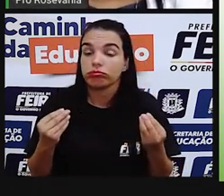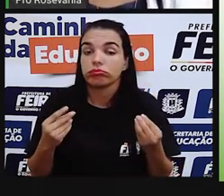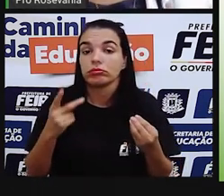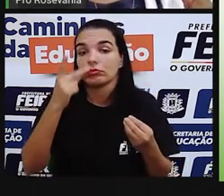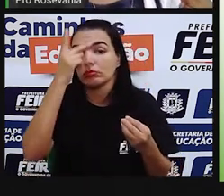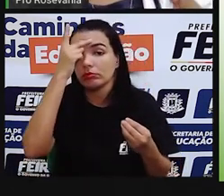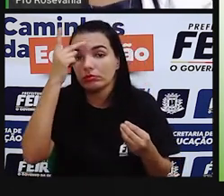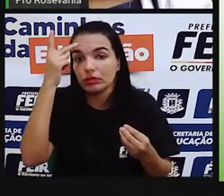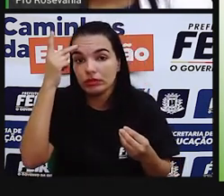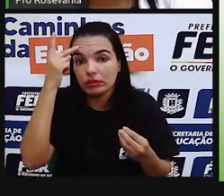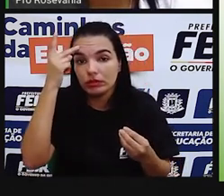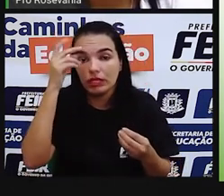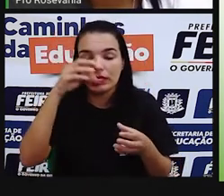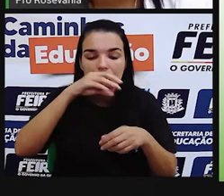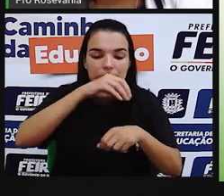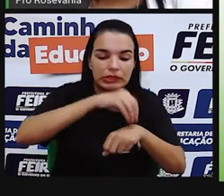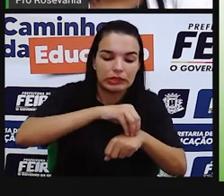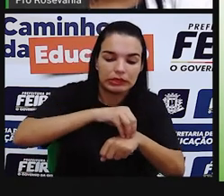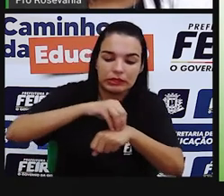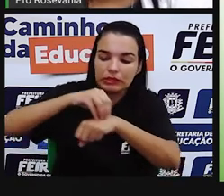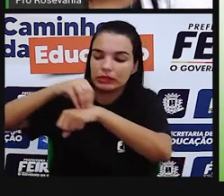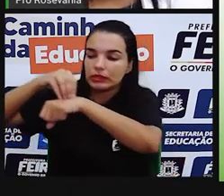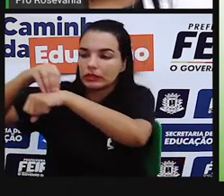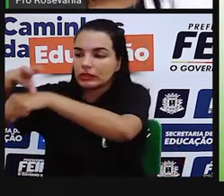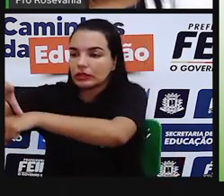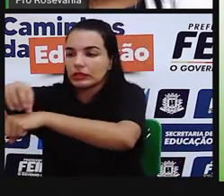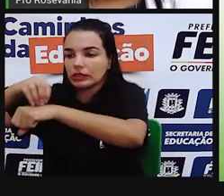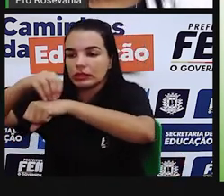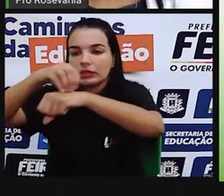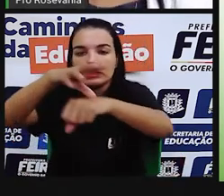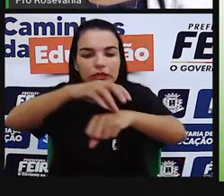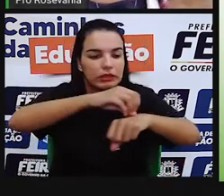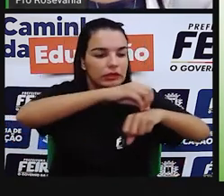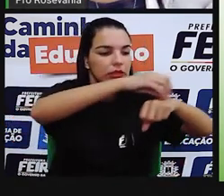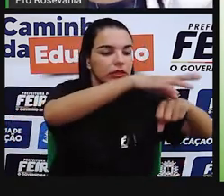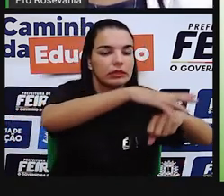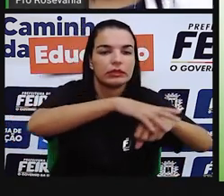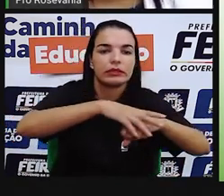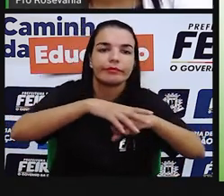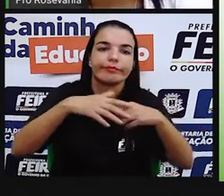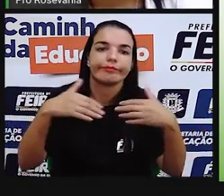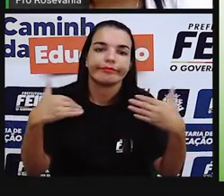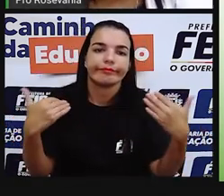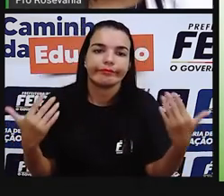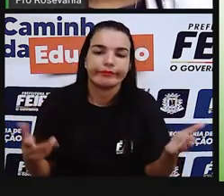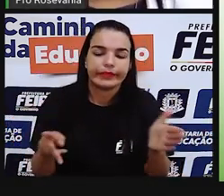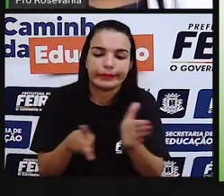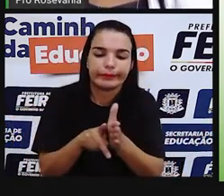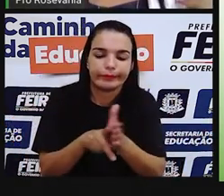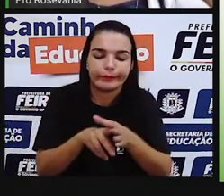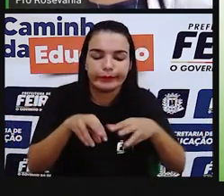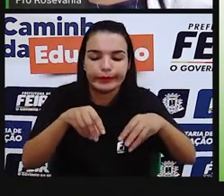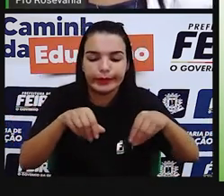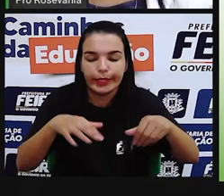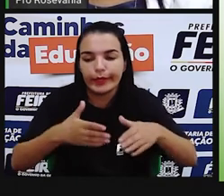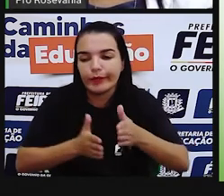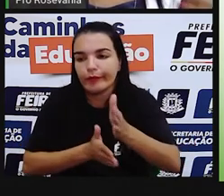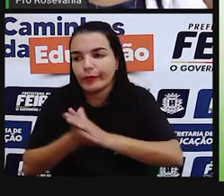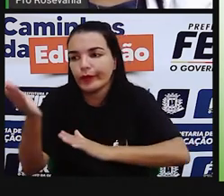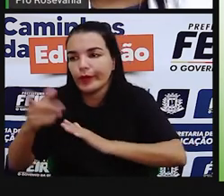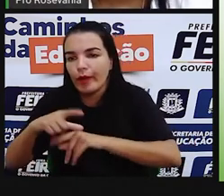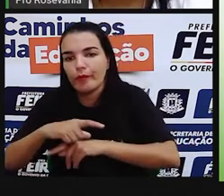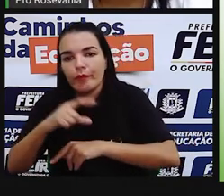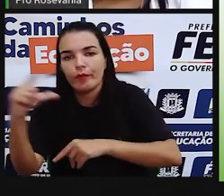indígenas que saíram de suas terras de ocupação originais. Estão vivendo nas áreas urbancas. Estão